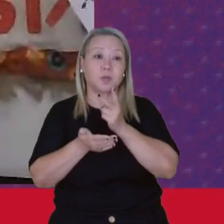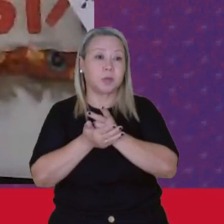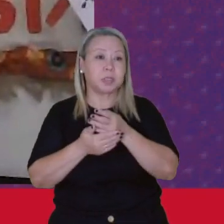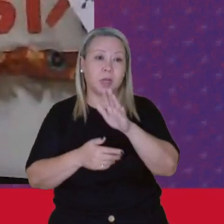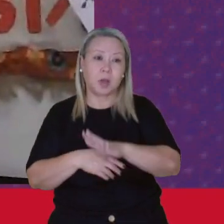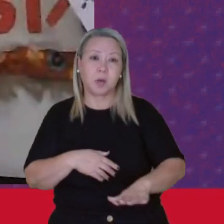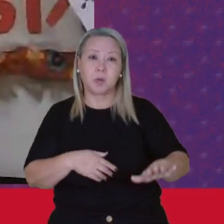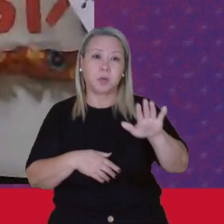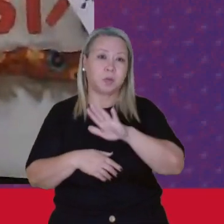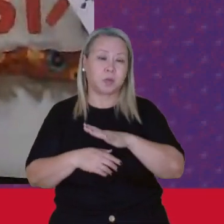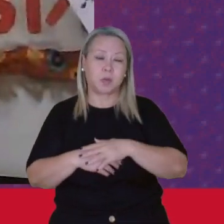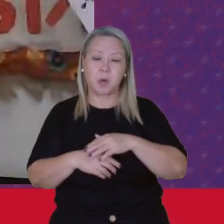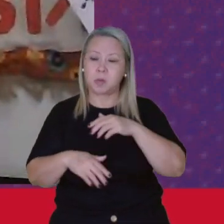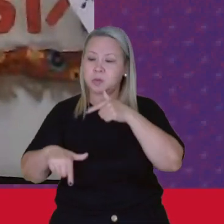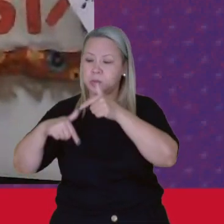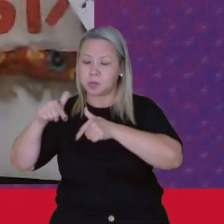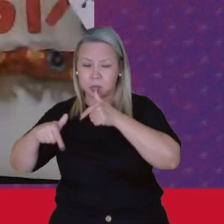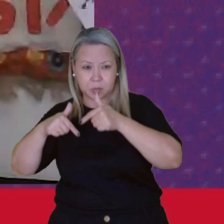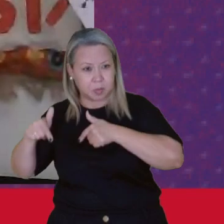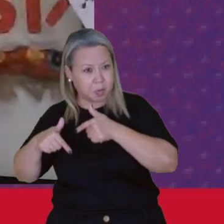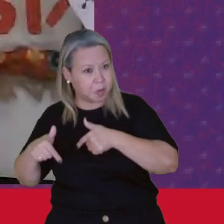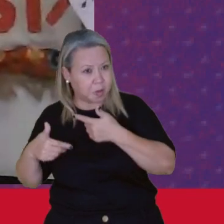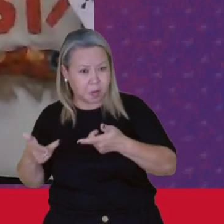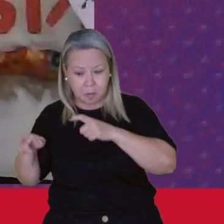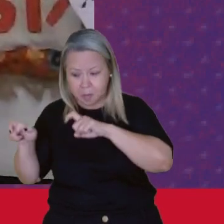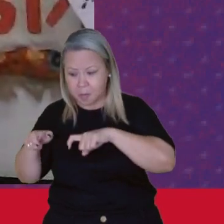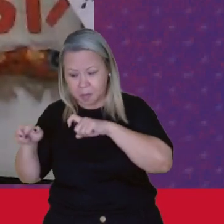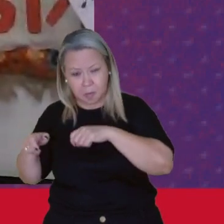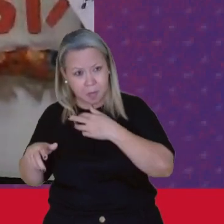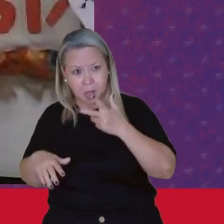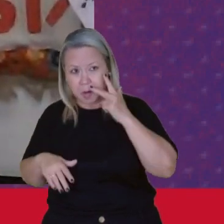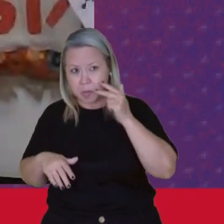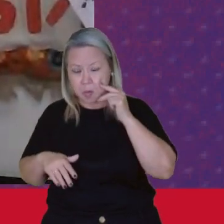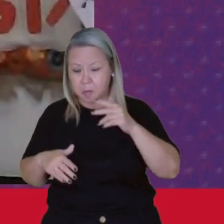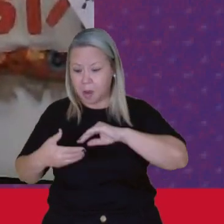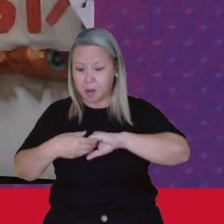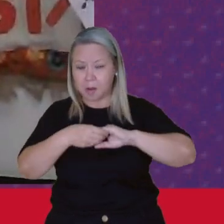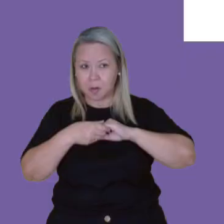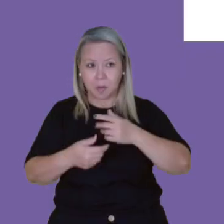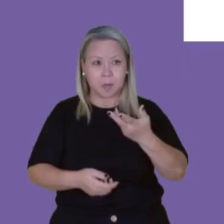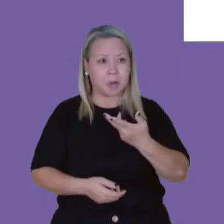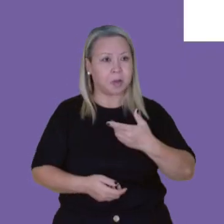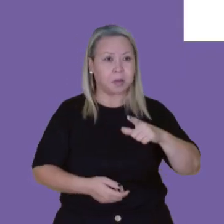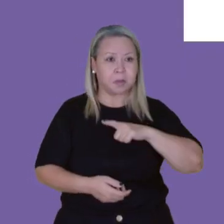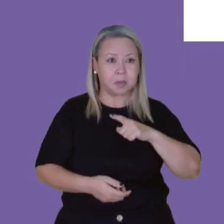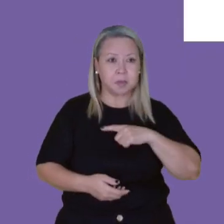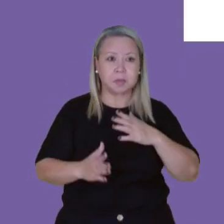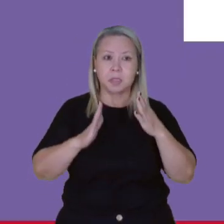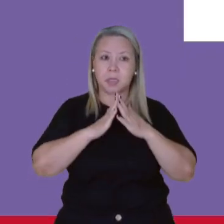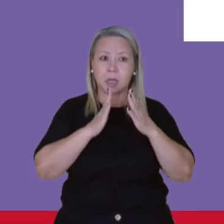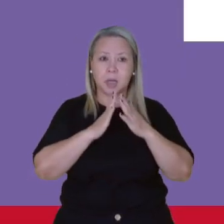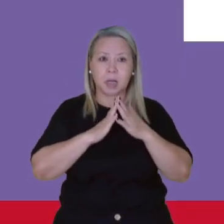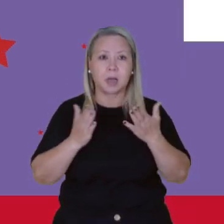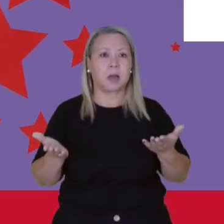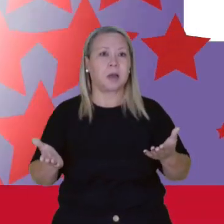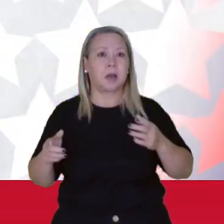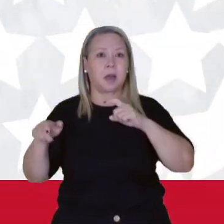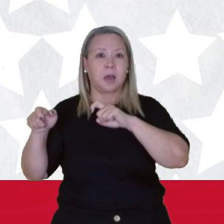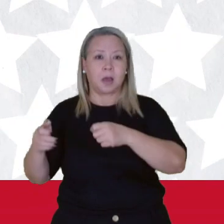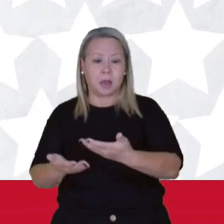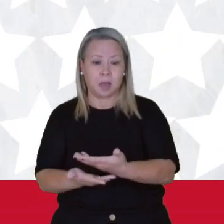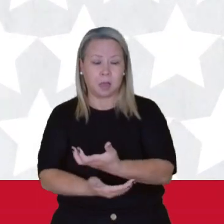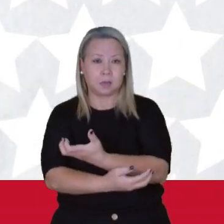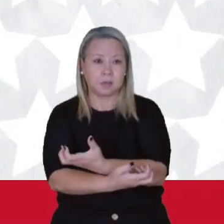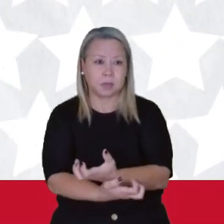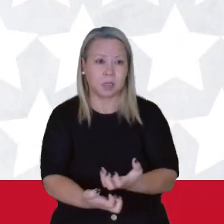o fluxo De tarefas De trabalho Que as companheiras Têm Na casa Na horta No